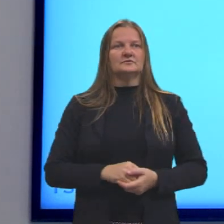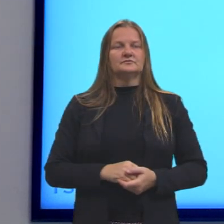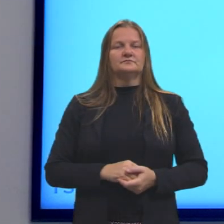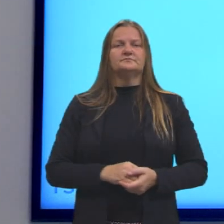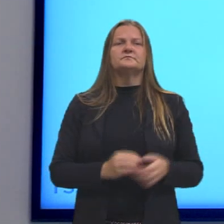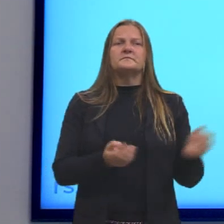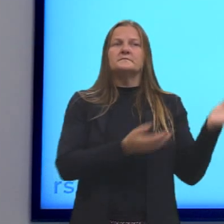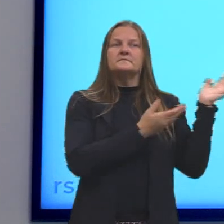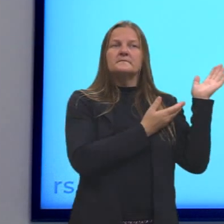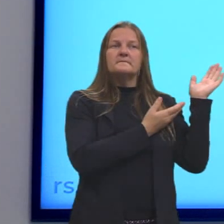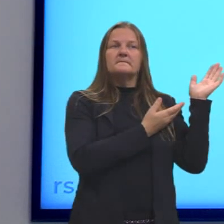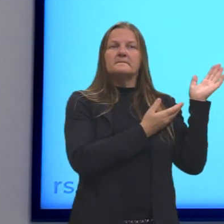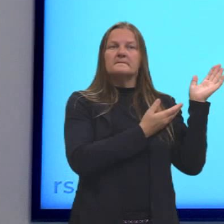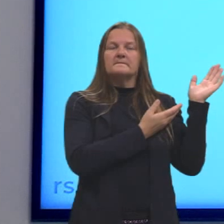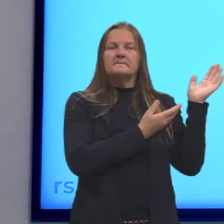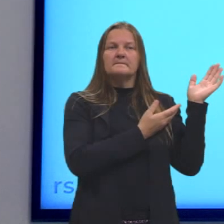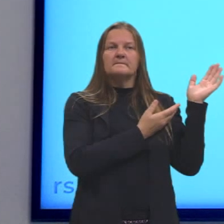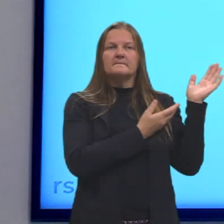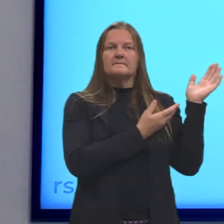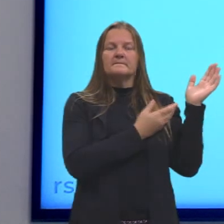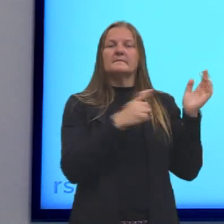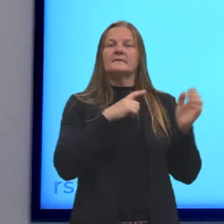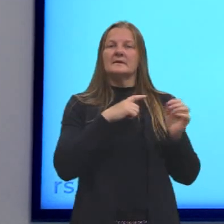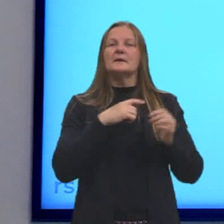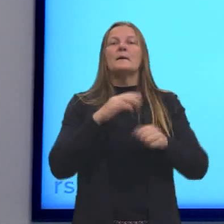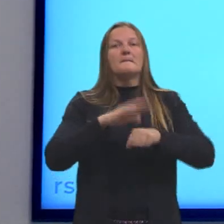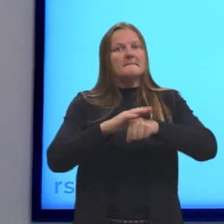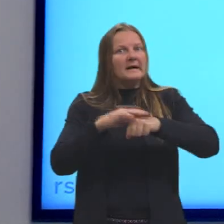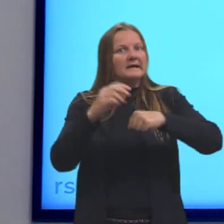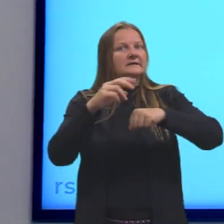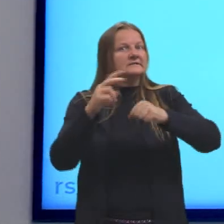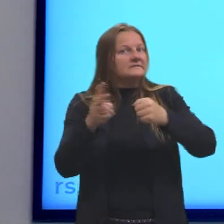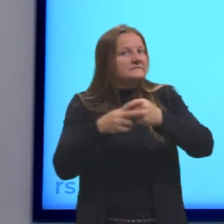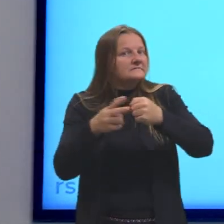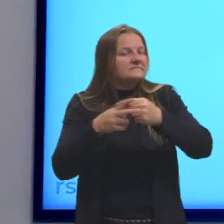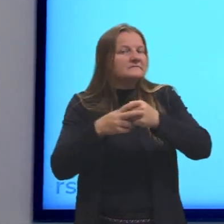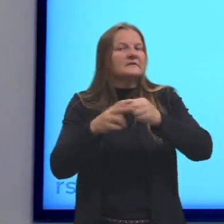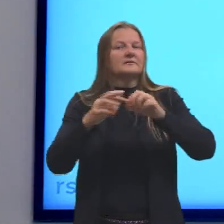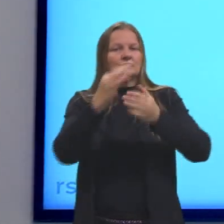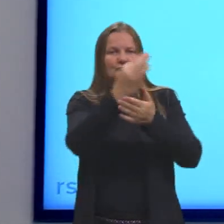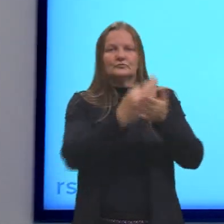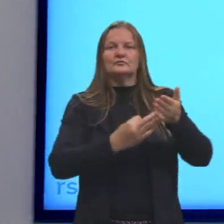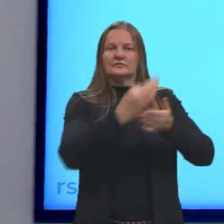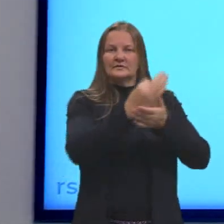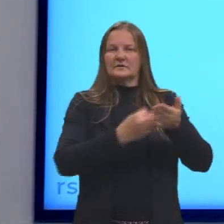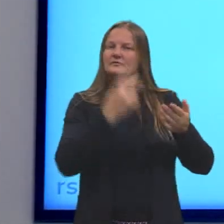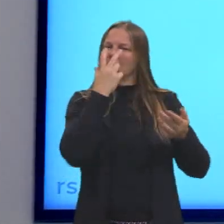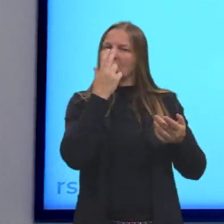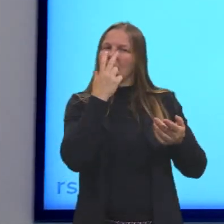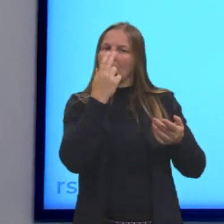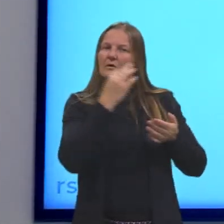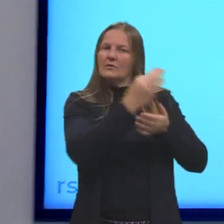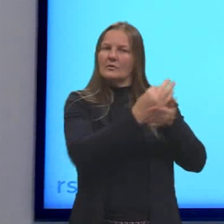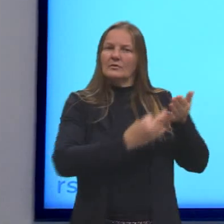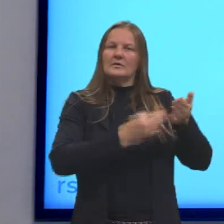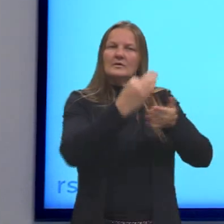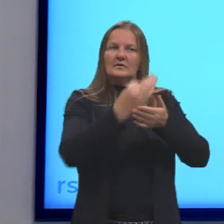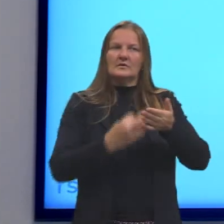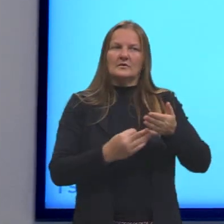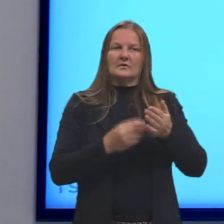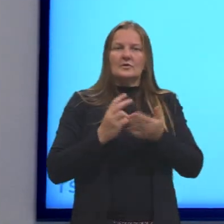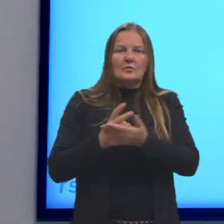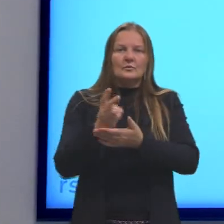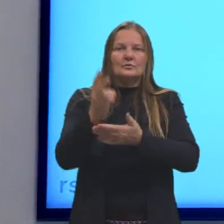Aqui na próxima tela também, ó. Eu trago mais verbos para vocês. É o mesmo texto. Se vocês observarem aqui, é a